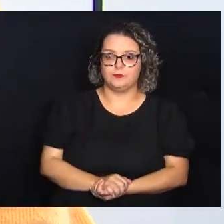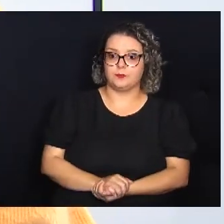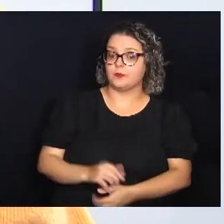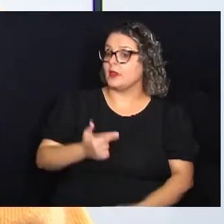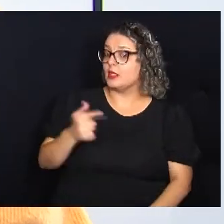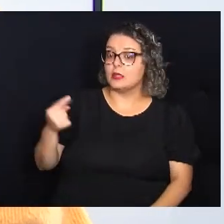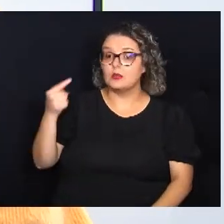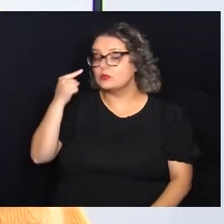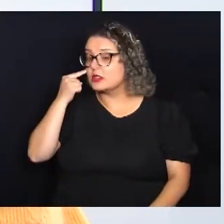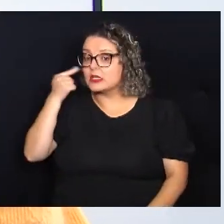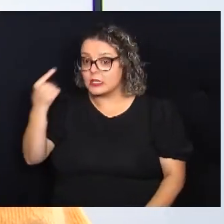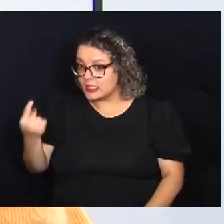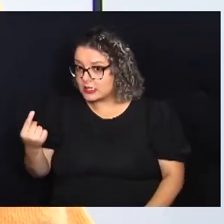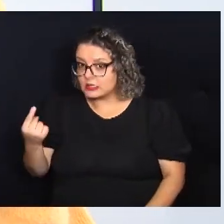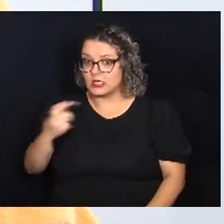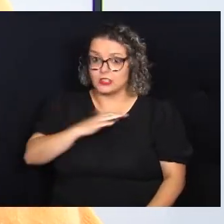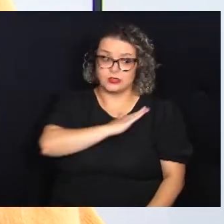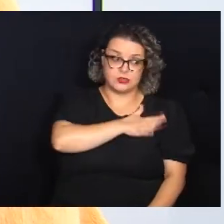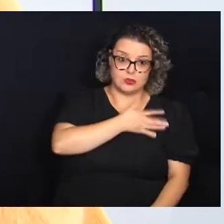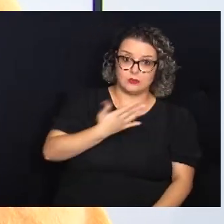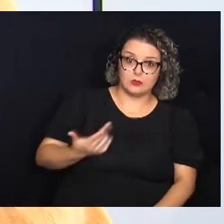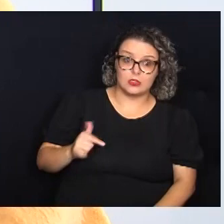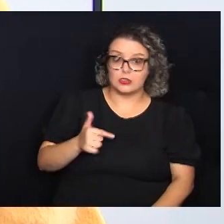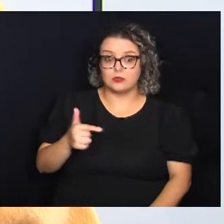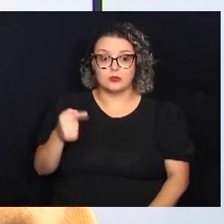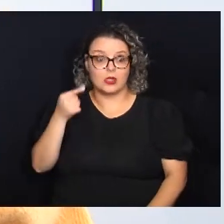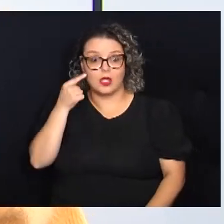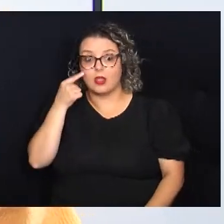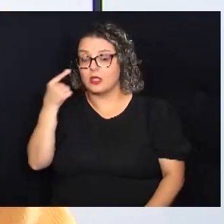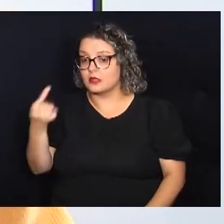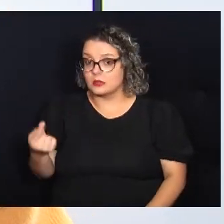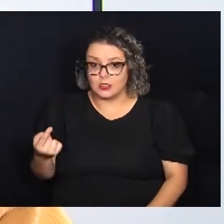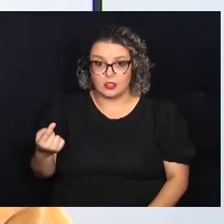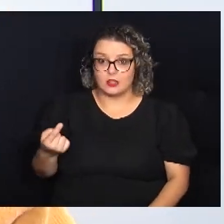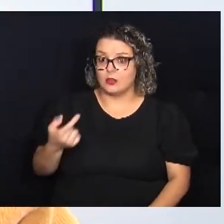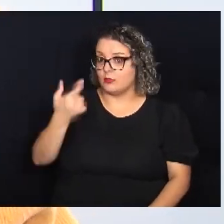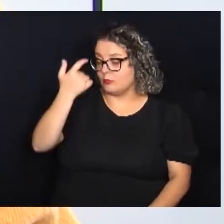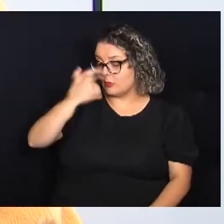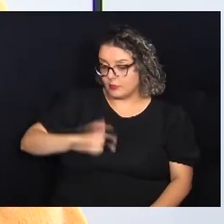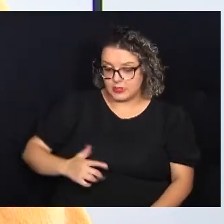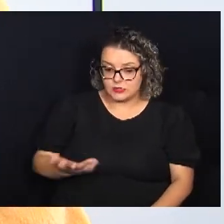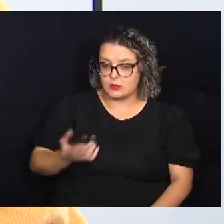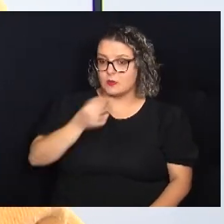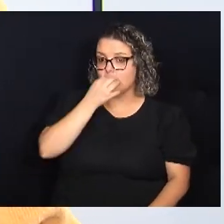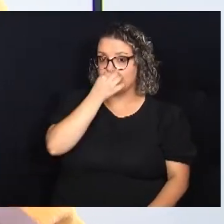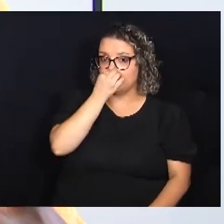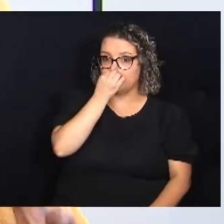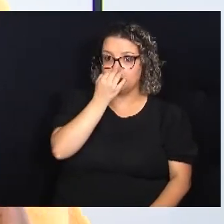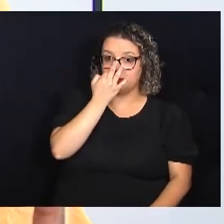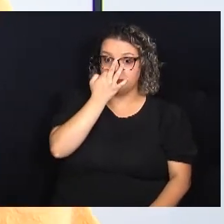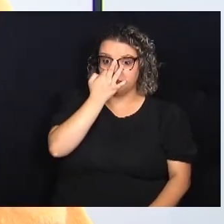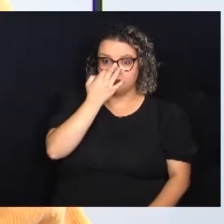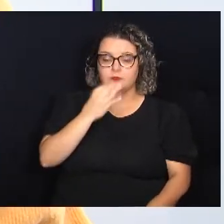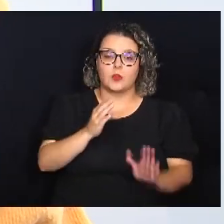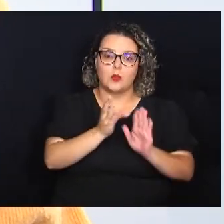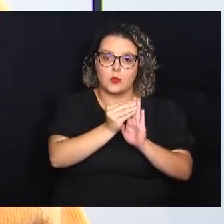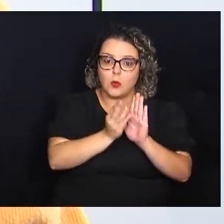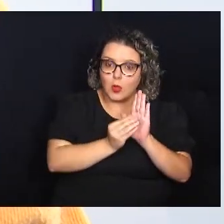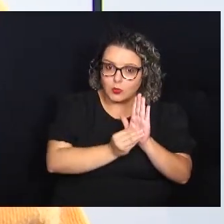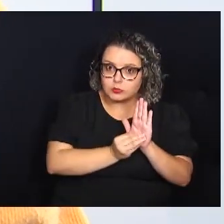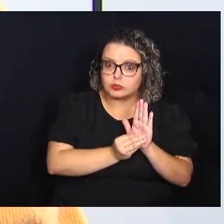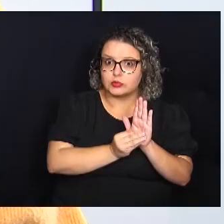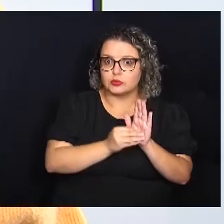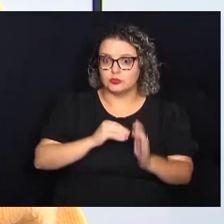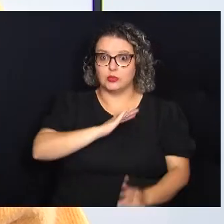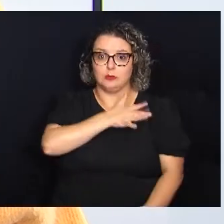por mais que não haja a intenção de ser preconceituoso, não haja a intenção de ser uma pessoa que fale com o conteúdo